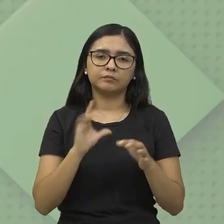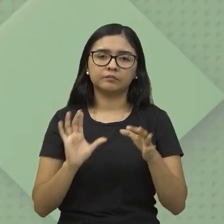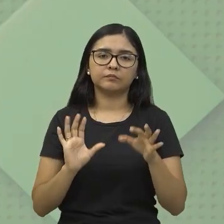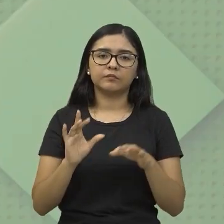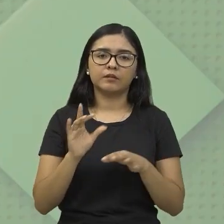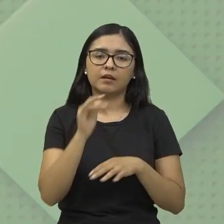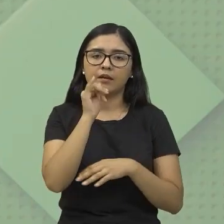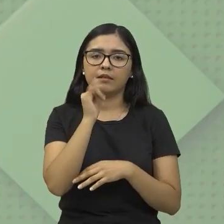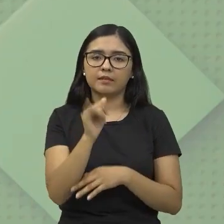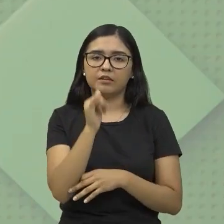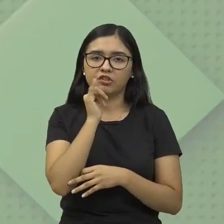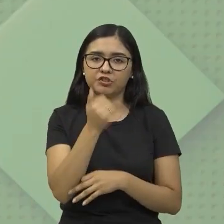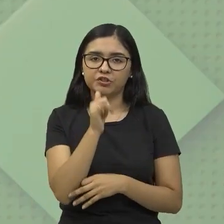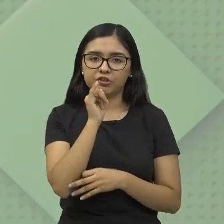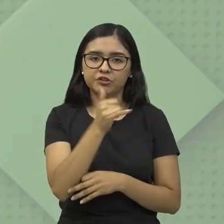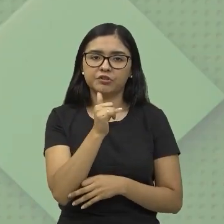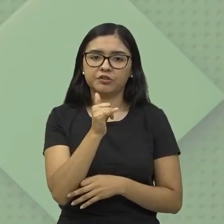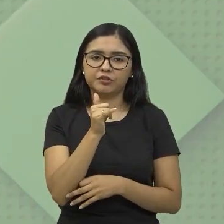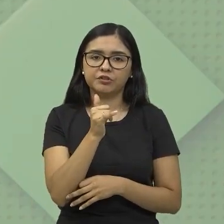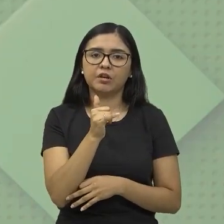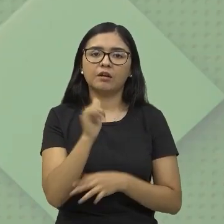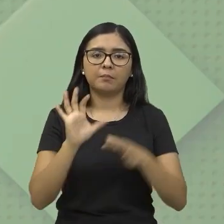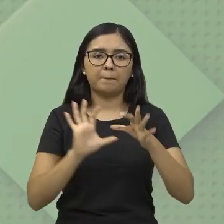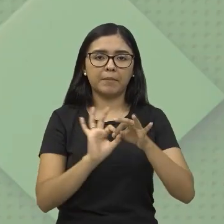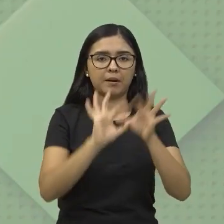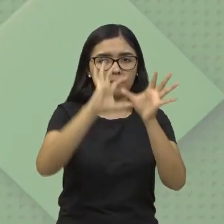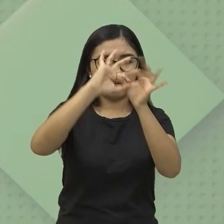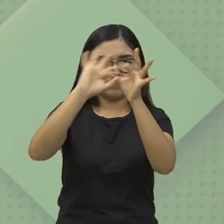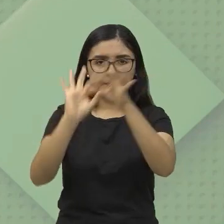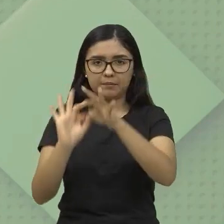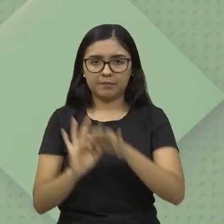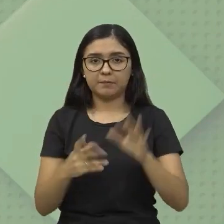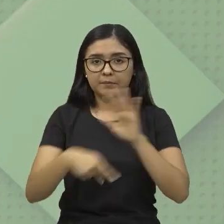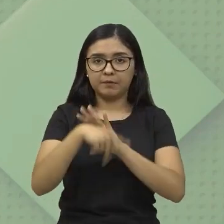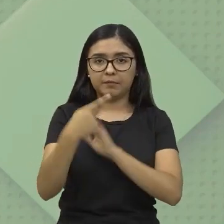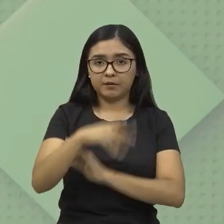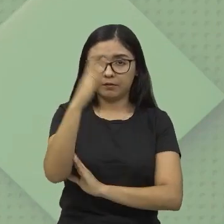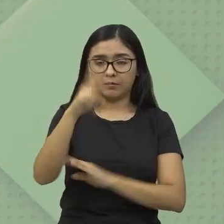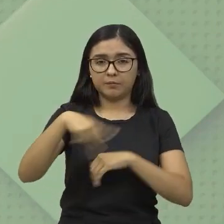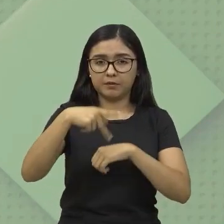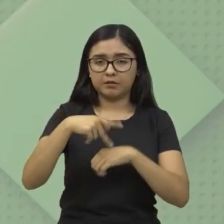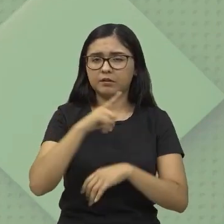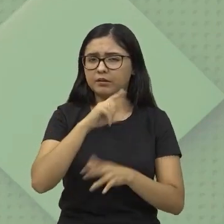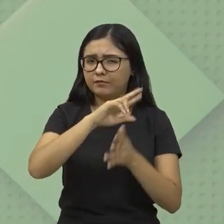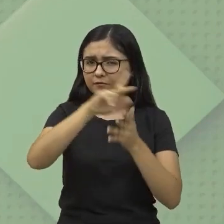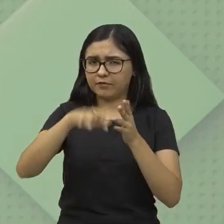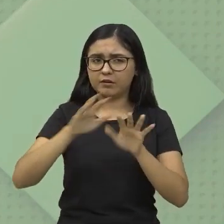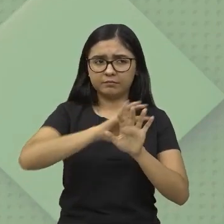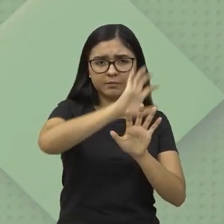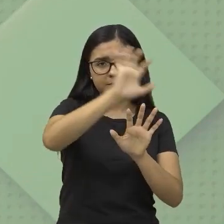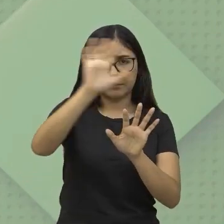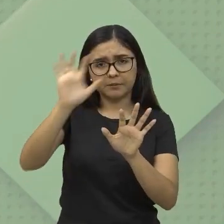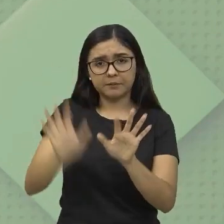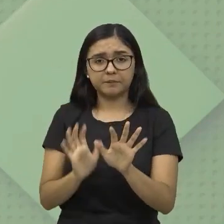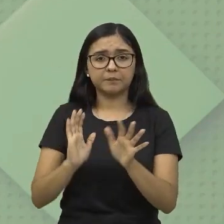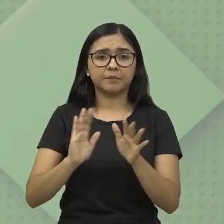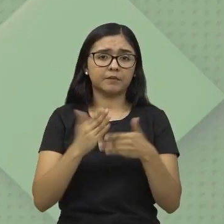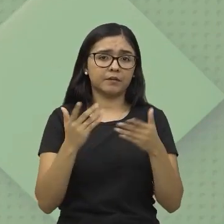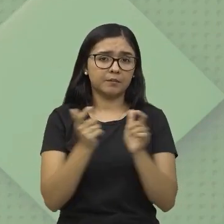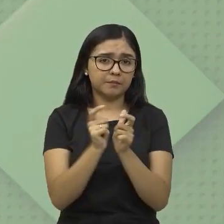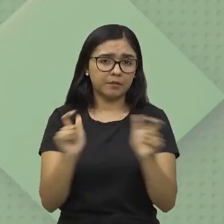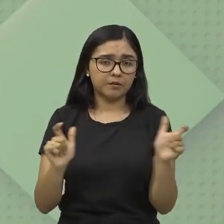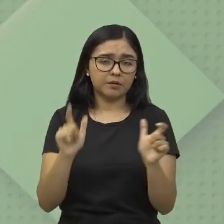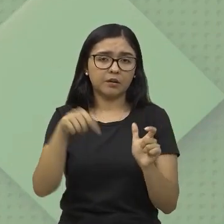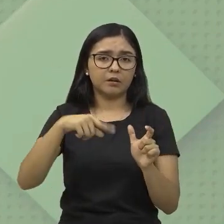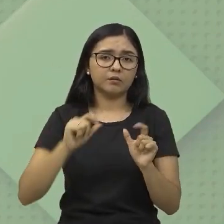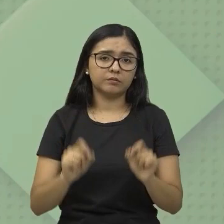fontes de energia dentro do nosso país. Então, você sabe que o nosso país tem diversas regiões e muitas delas, né,